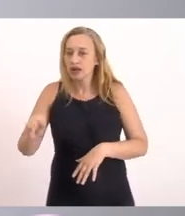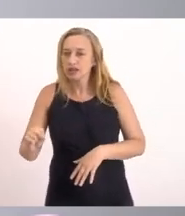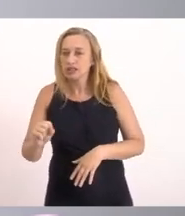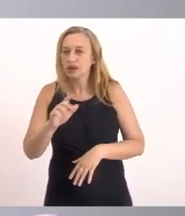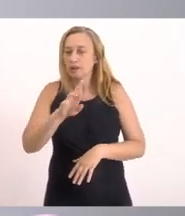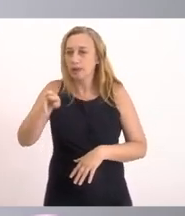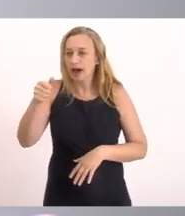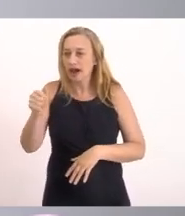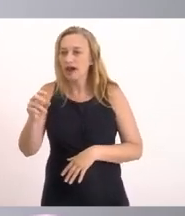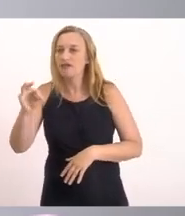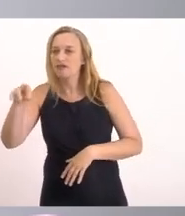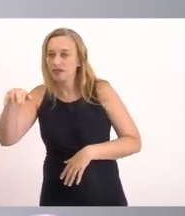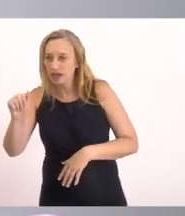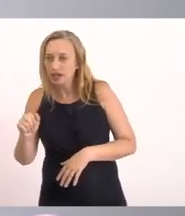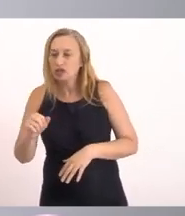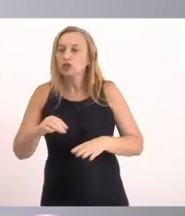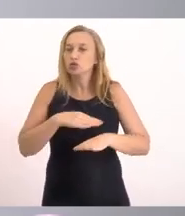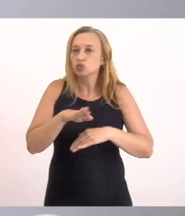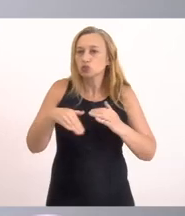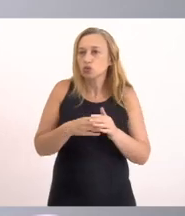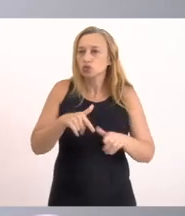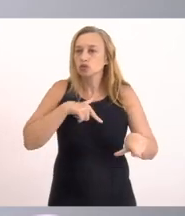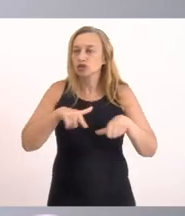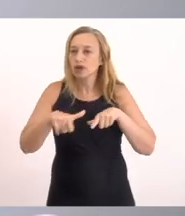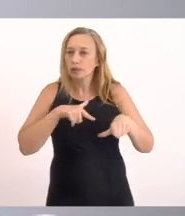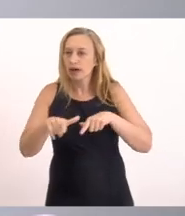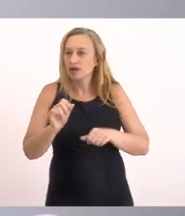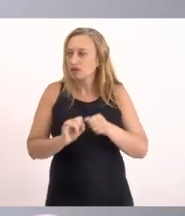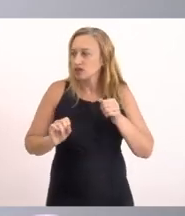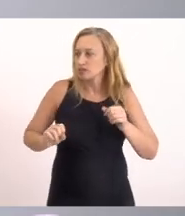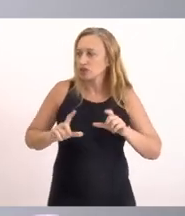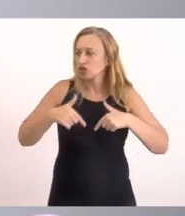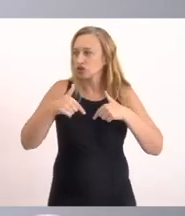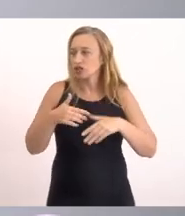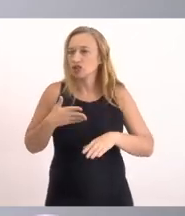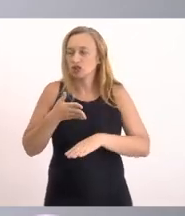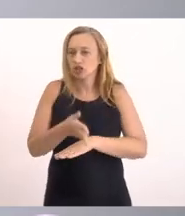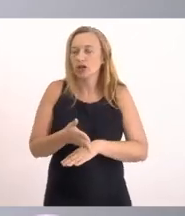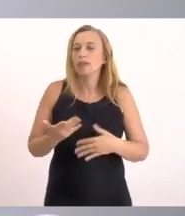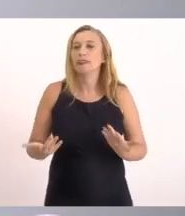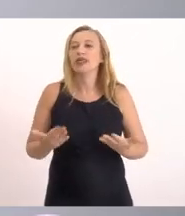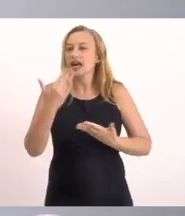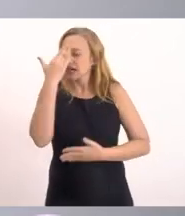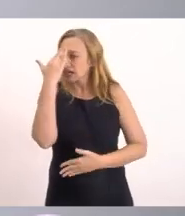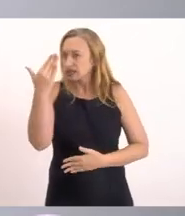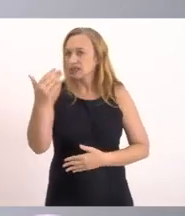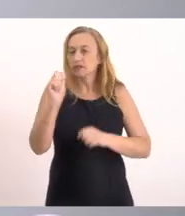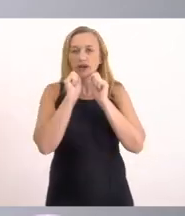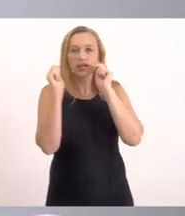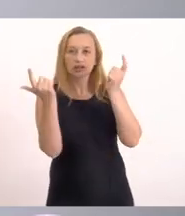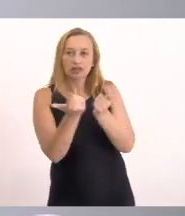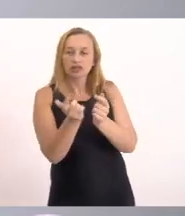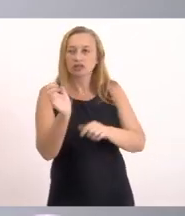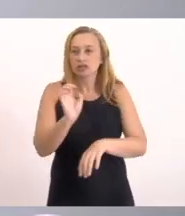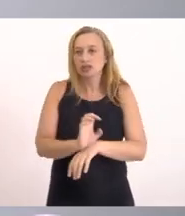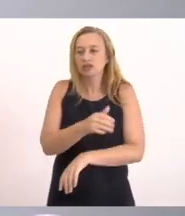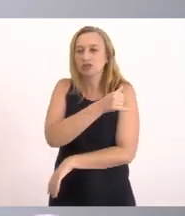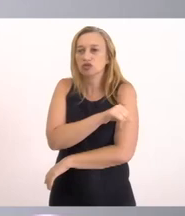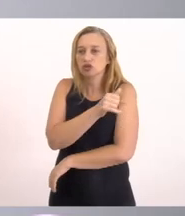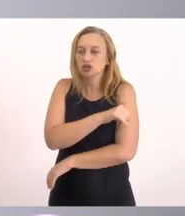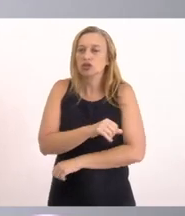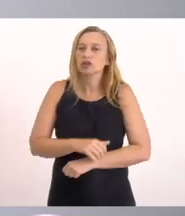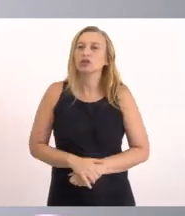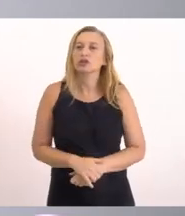Ele fez todo este trabalho Para poder chegar a isso Agradecemos A Assembleia Legislativa Do Estado do Rio de Janeiro